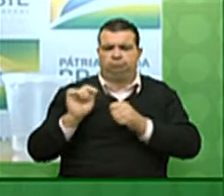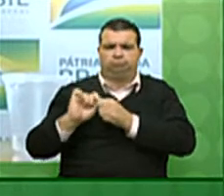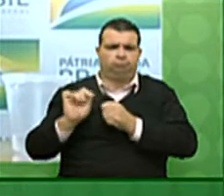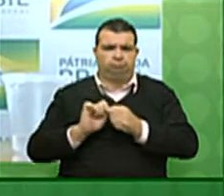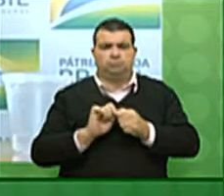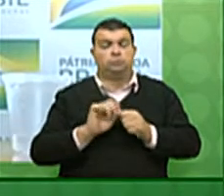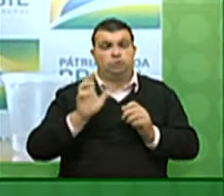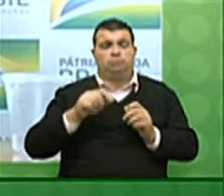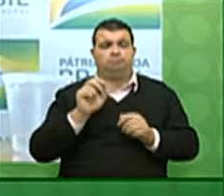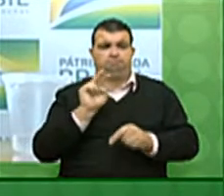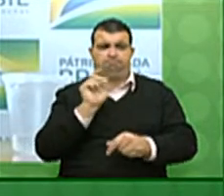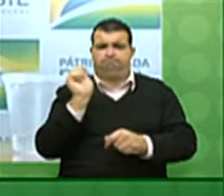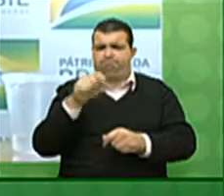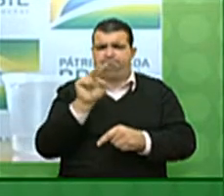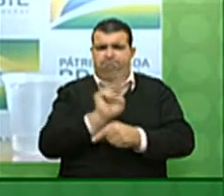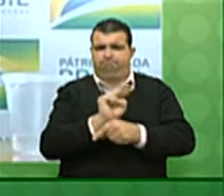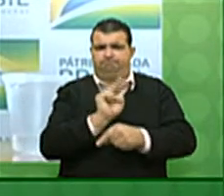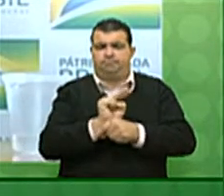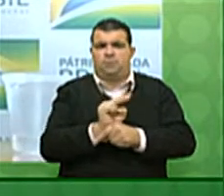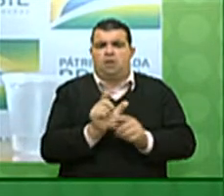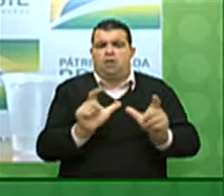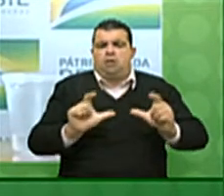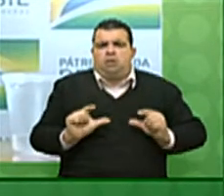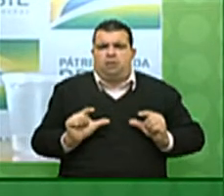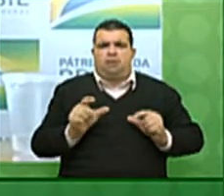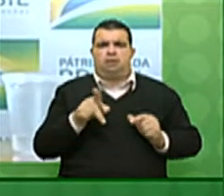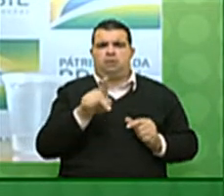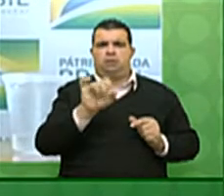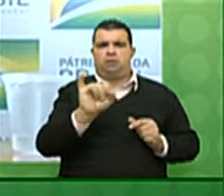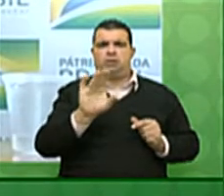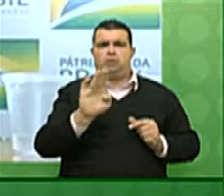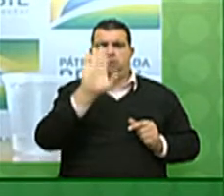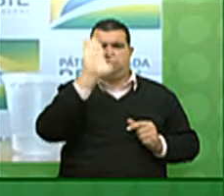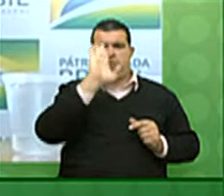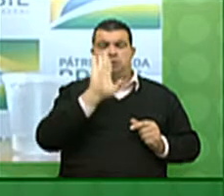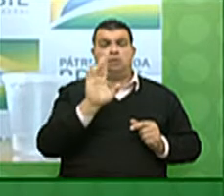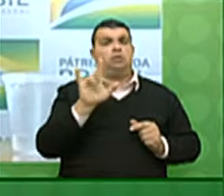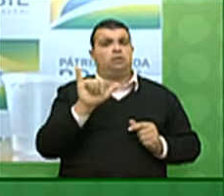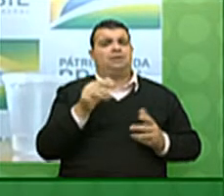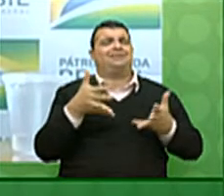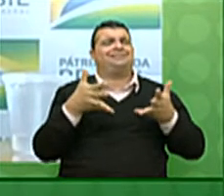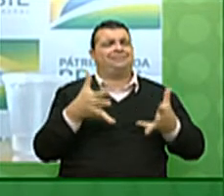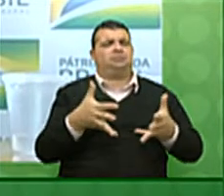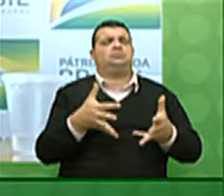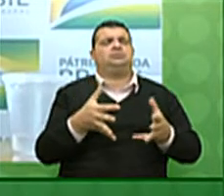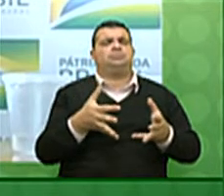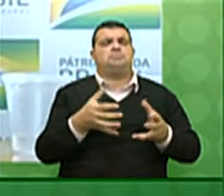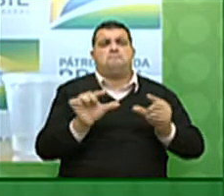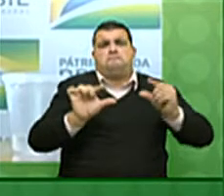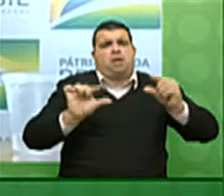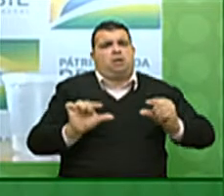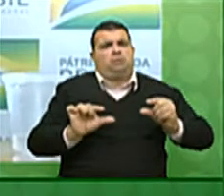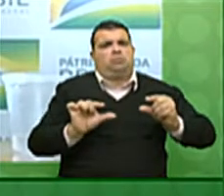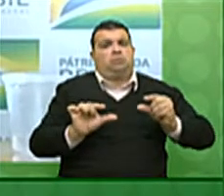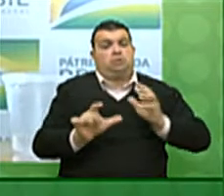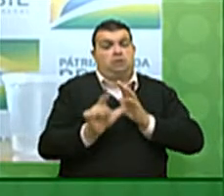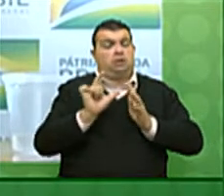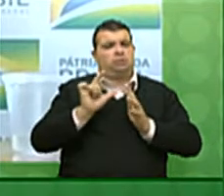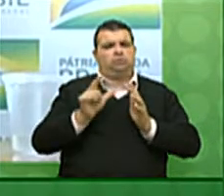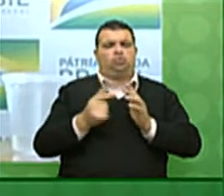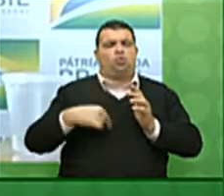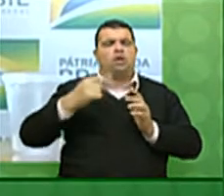antever que a contração do PIB brasileiro será sensivelmente menor do que o previsto,